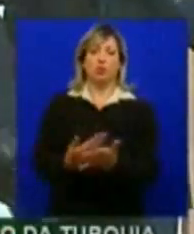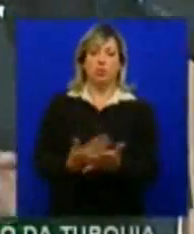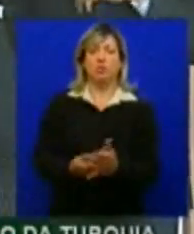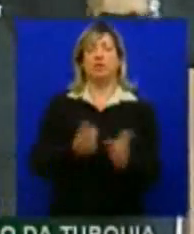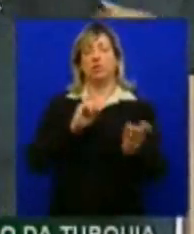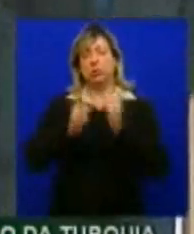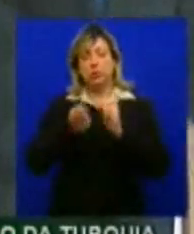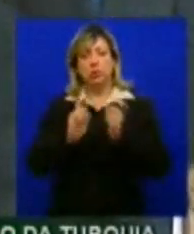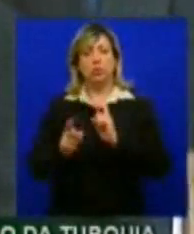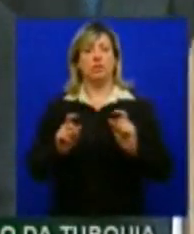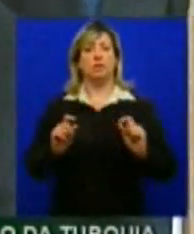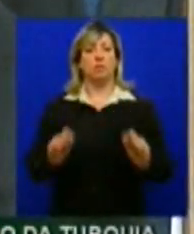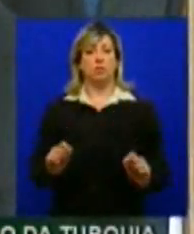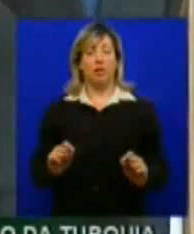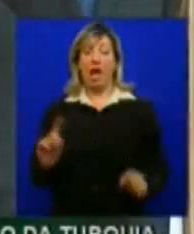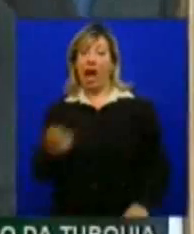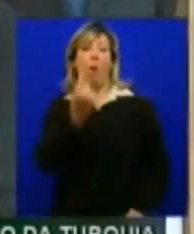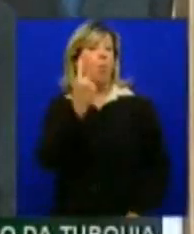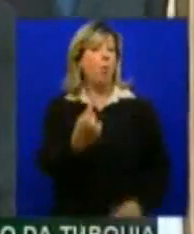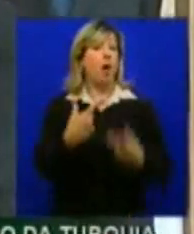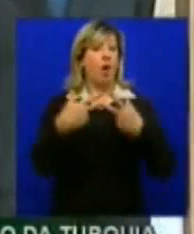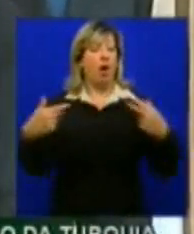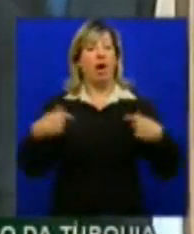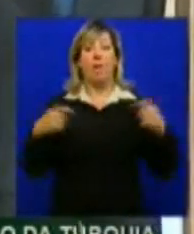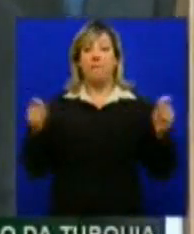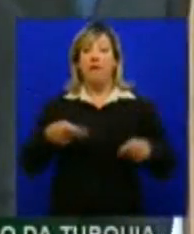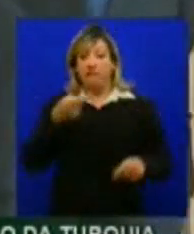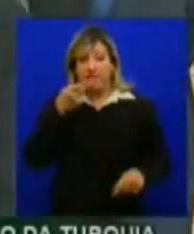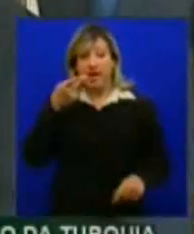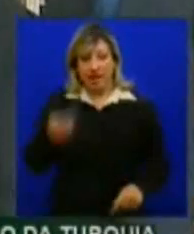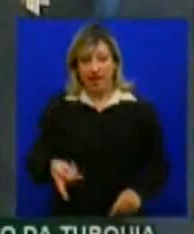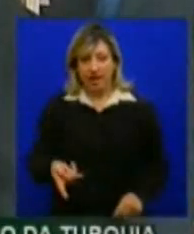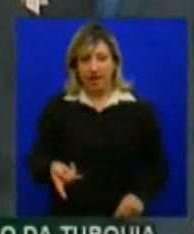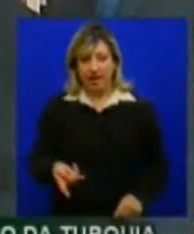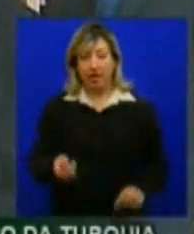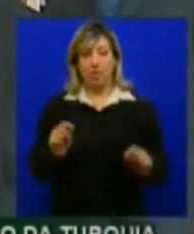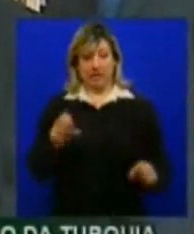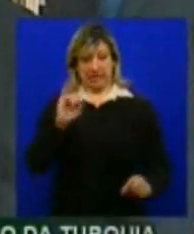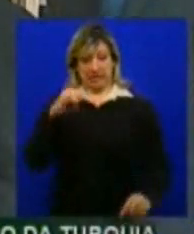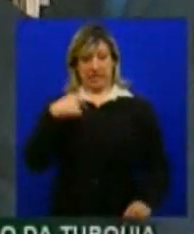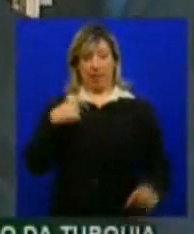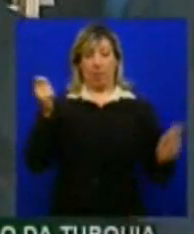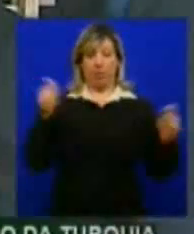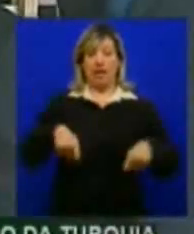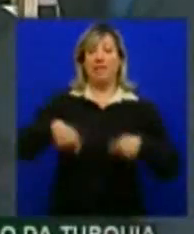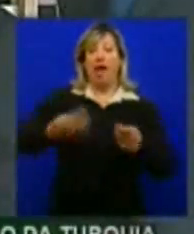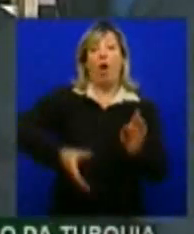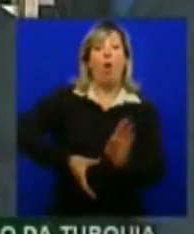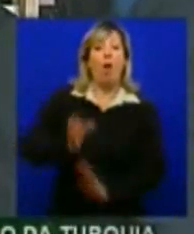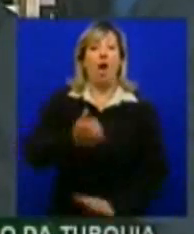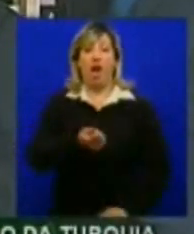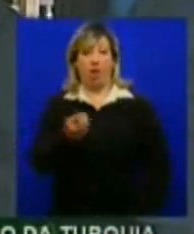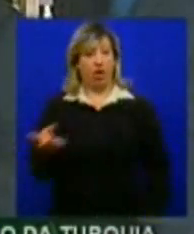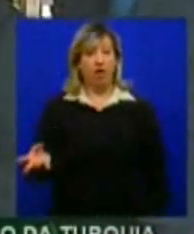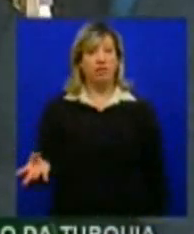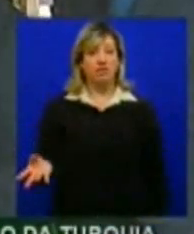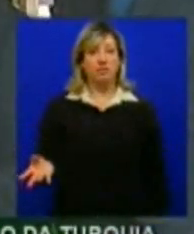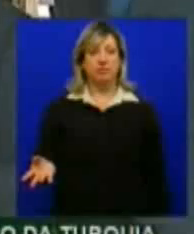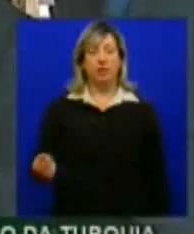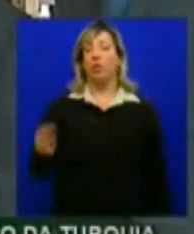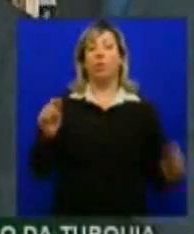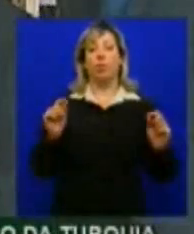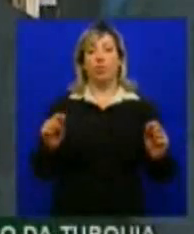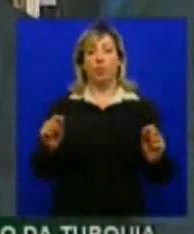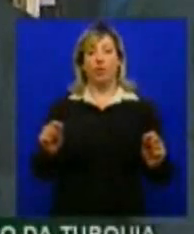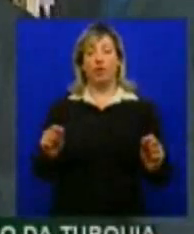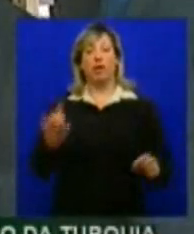discuta. A única coisa que eu posso dizer, se eu puder dar conselho a alguém, é que